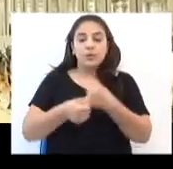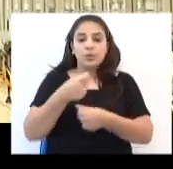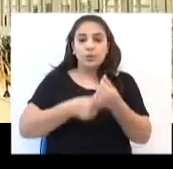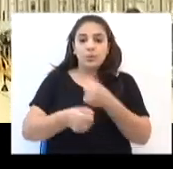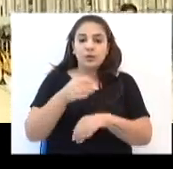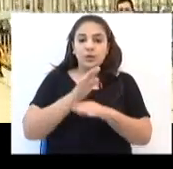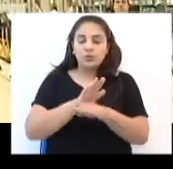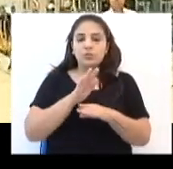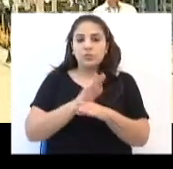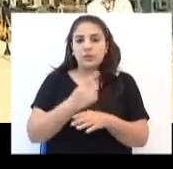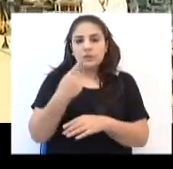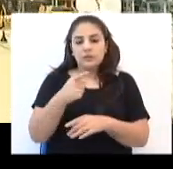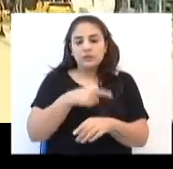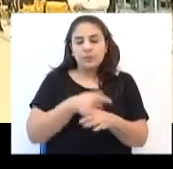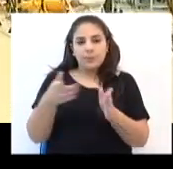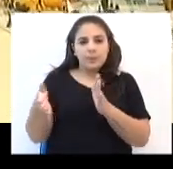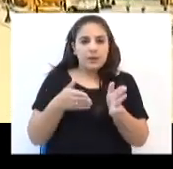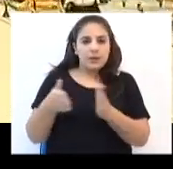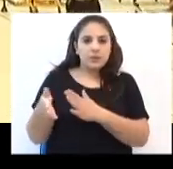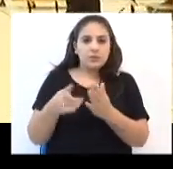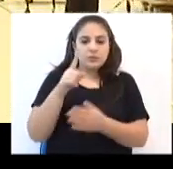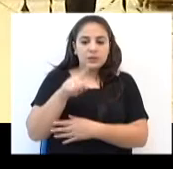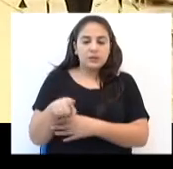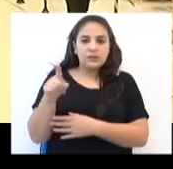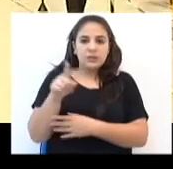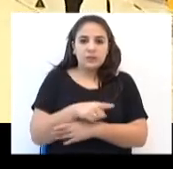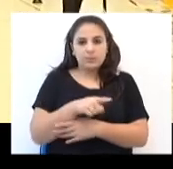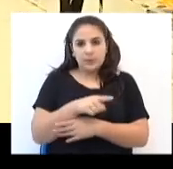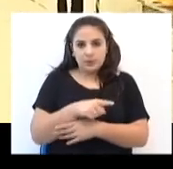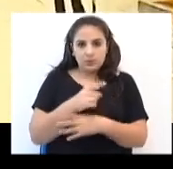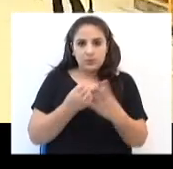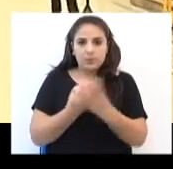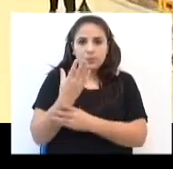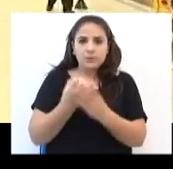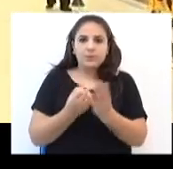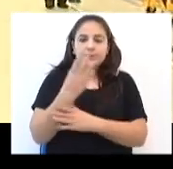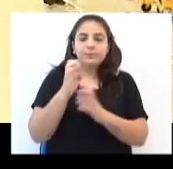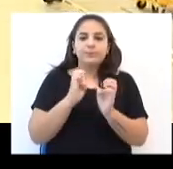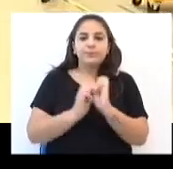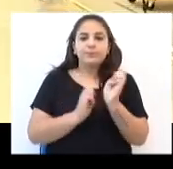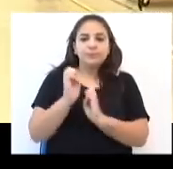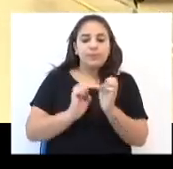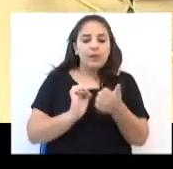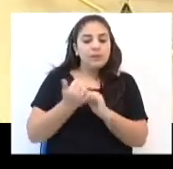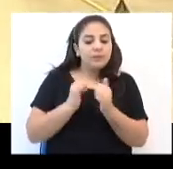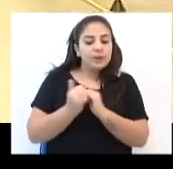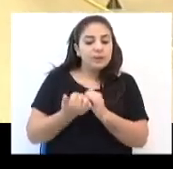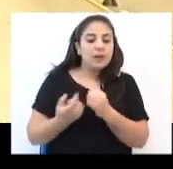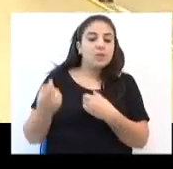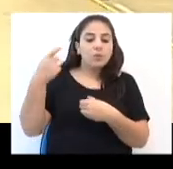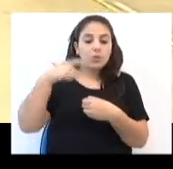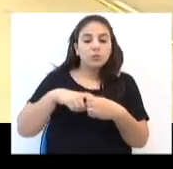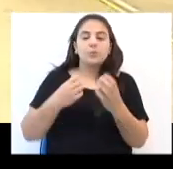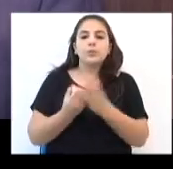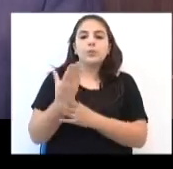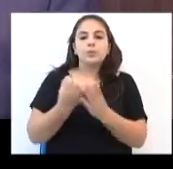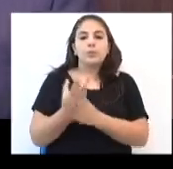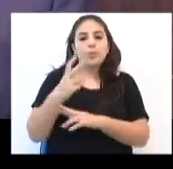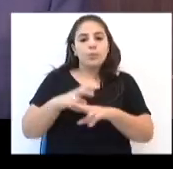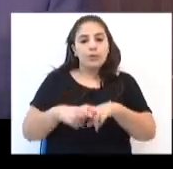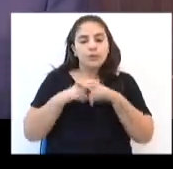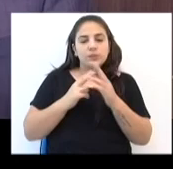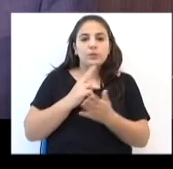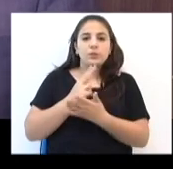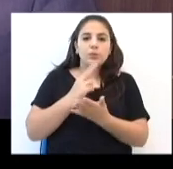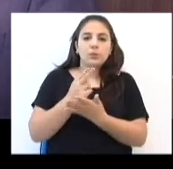dentro desse prazo de suspensão de produção, a empresa vai avaliar a retomada de produção imediata. E é por isso